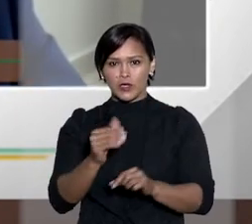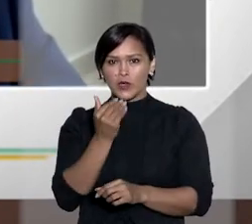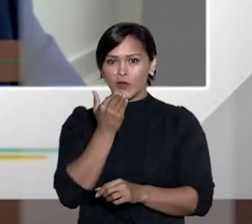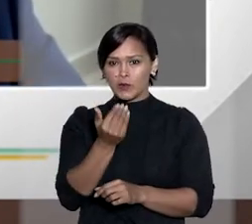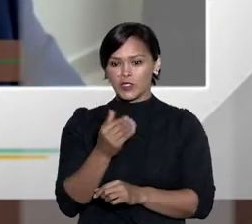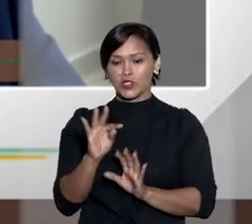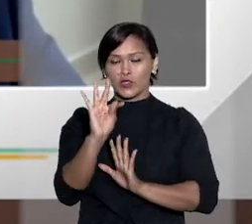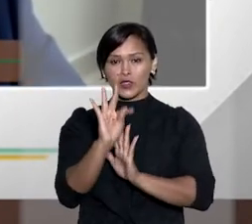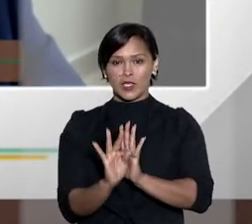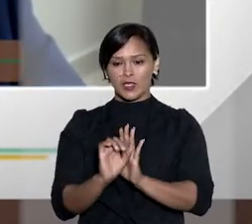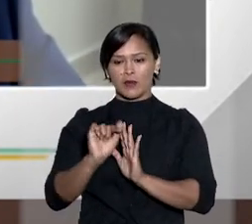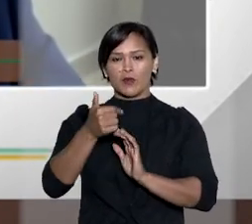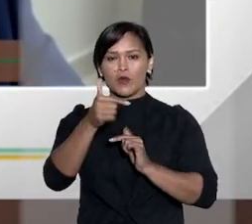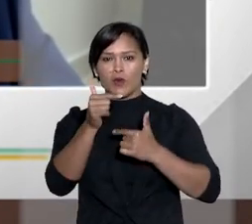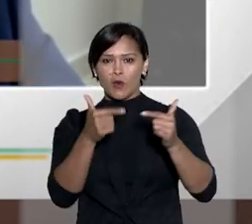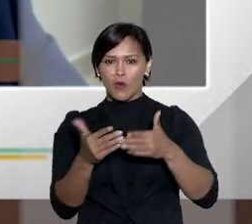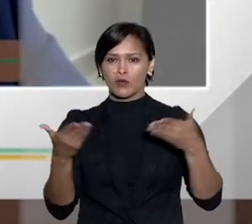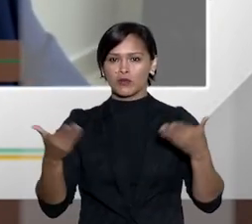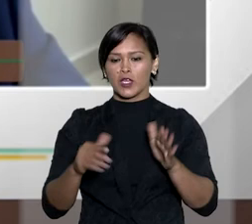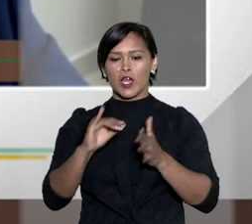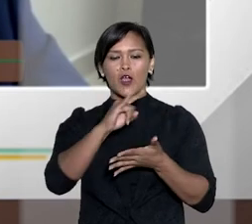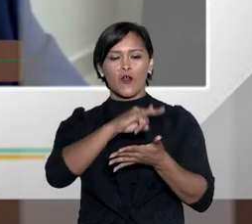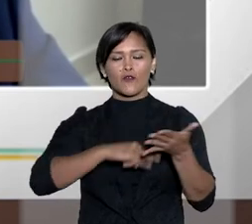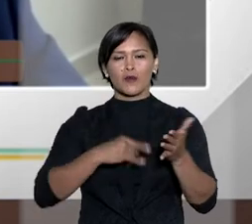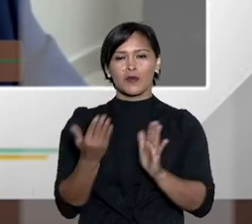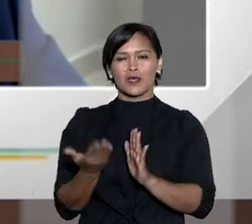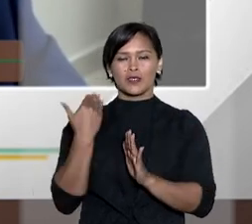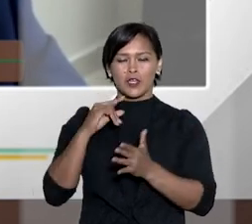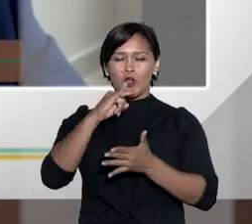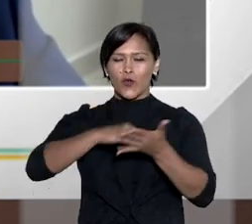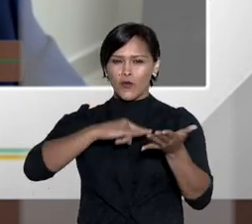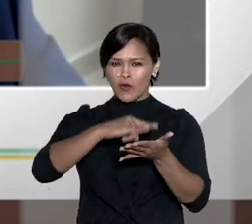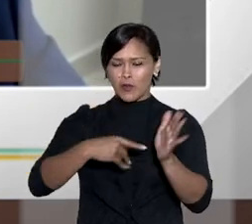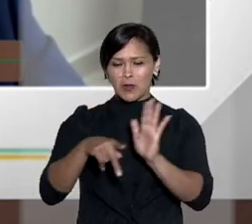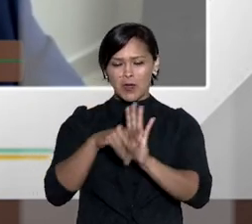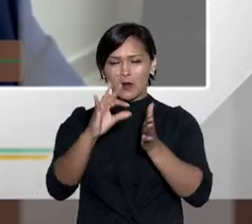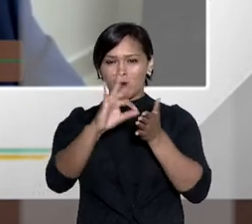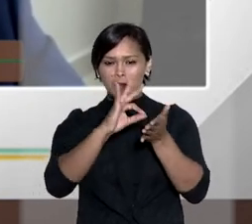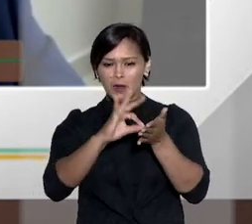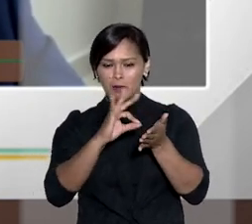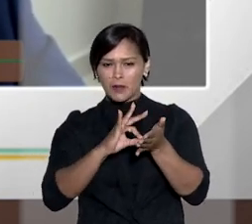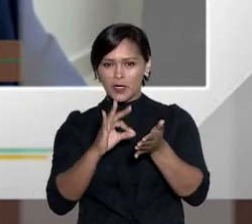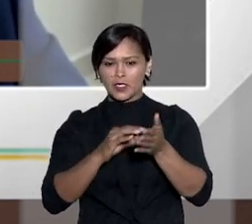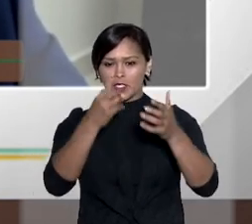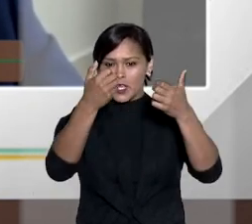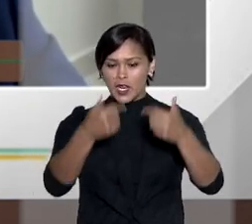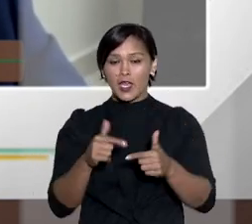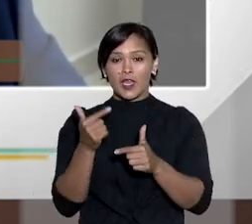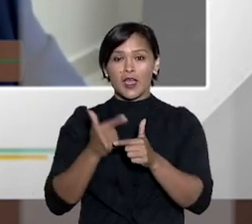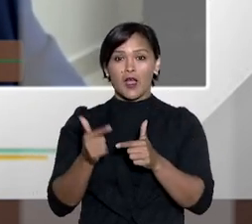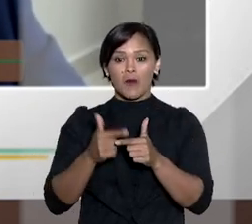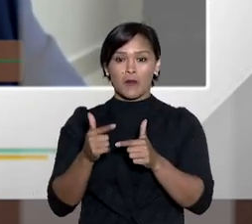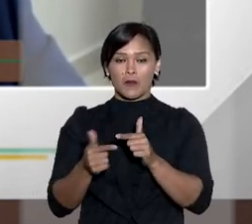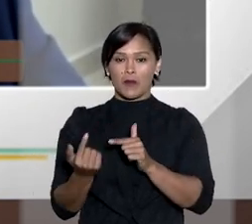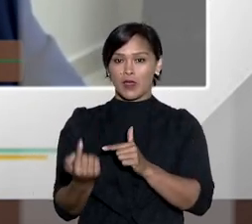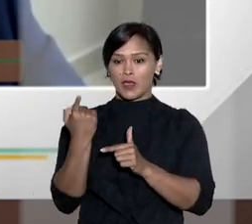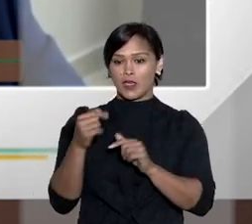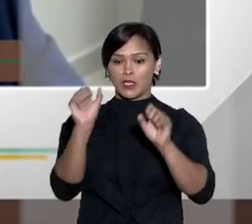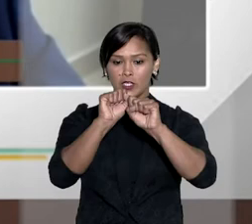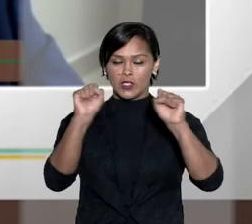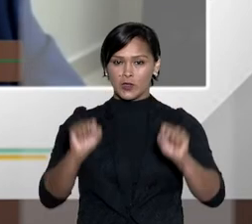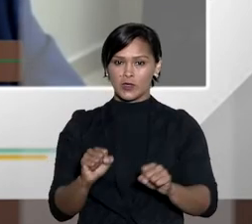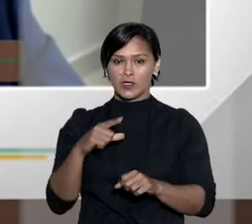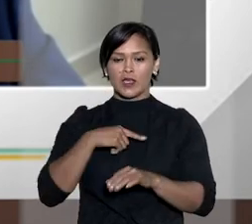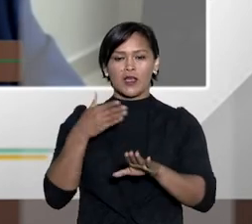ele vai na secretaria de atermação e reduz o pedido a termo no outro de alguns tem um formulário antigamente tinha muito formulário para